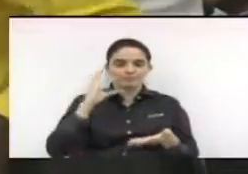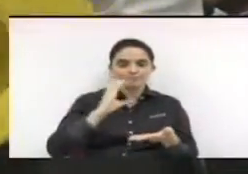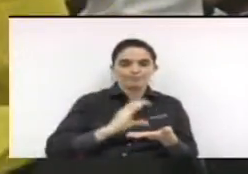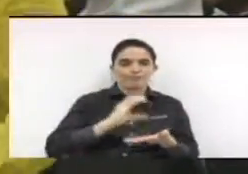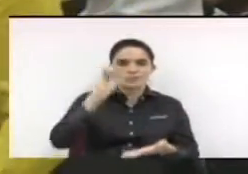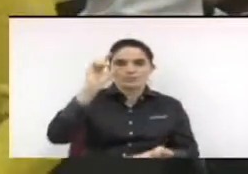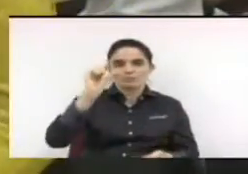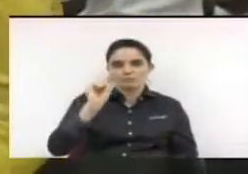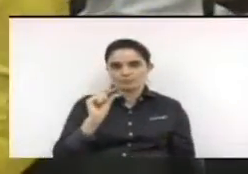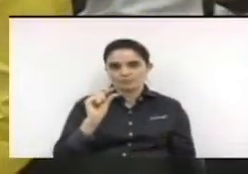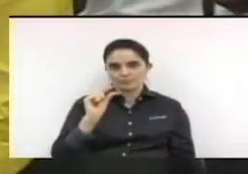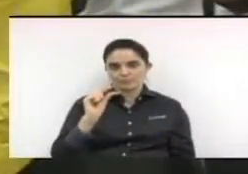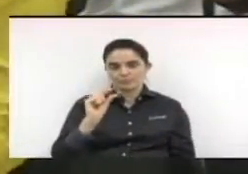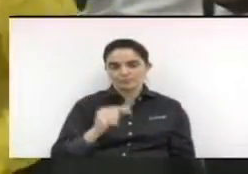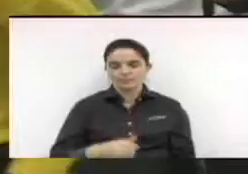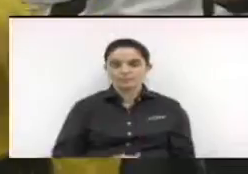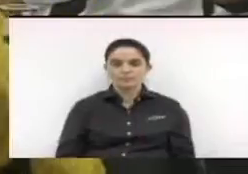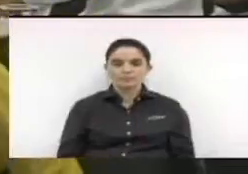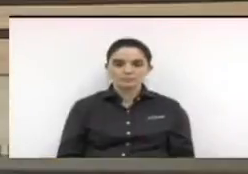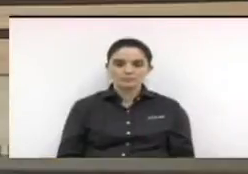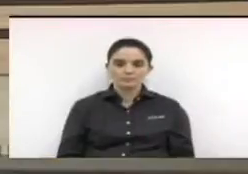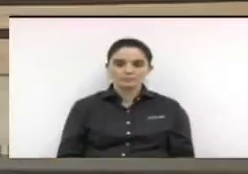lamentável vamos lutar pelo estudo